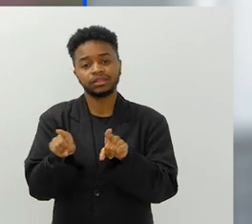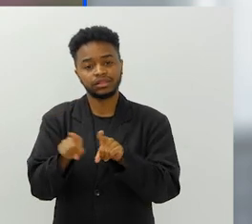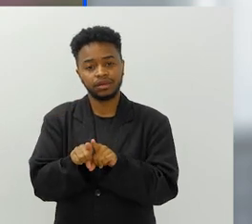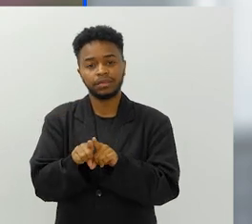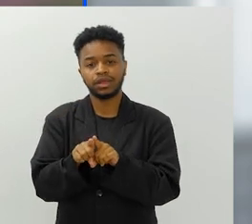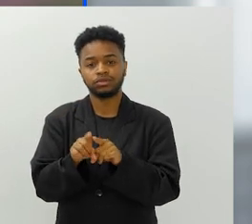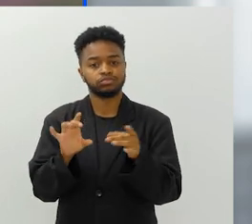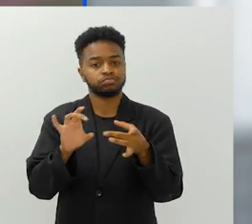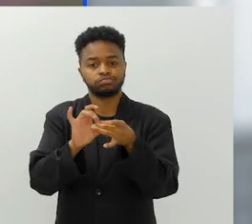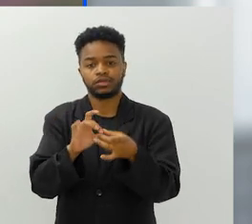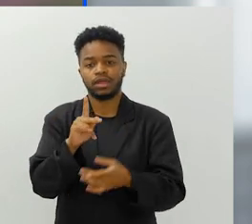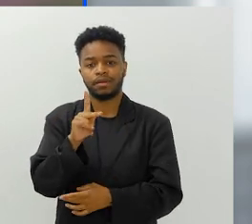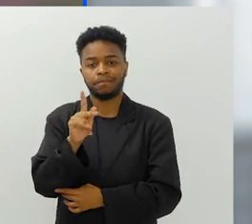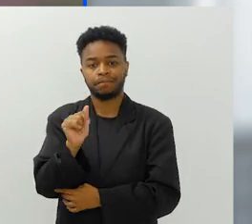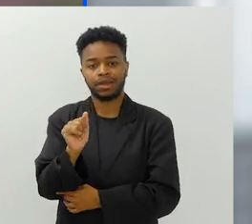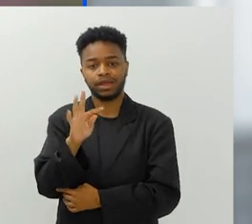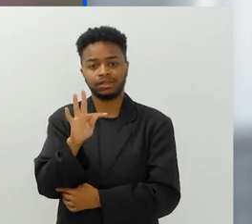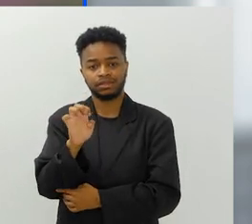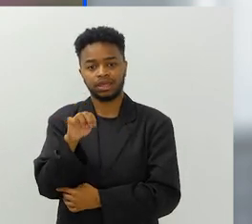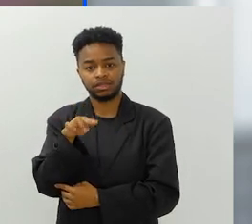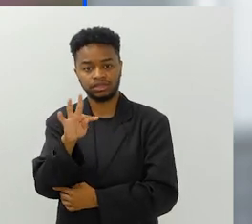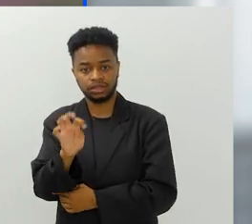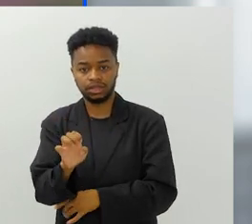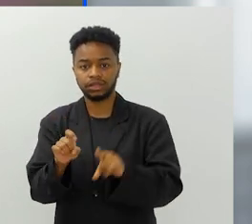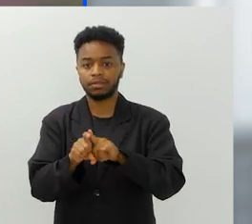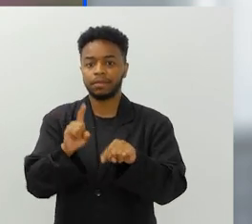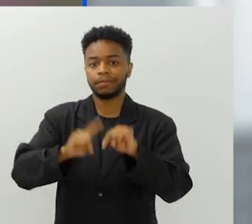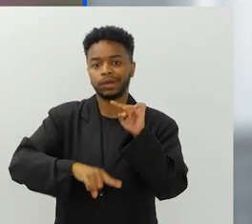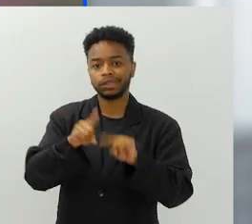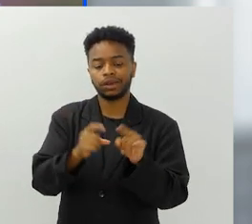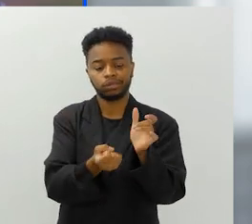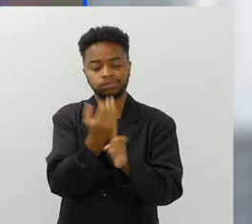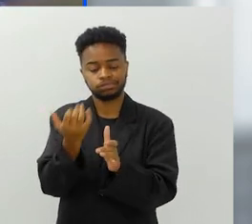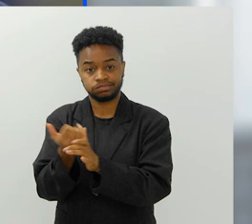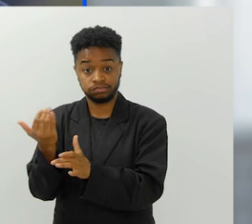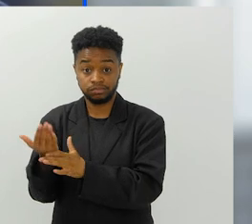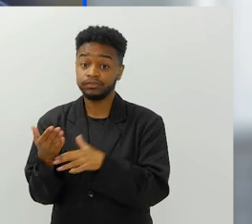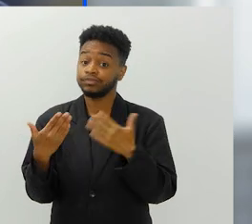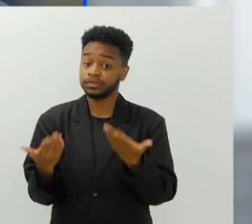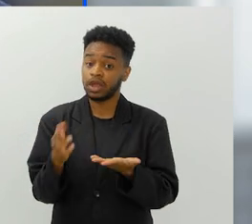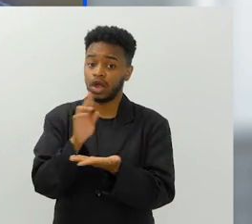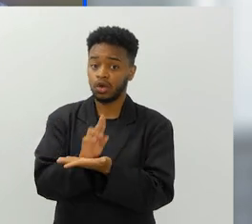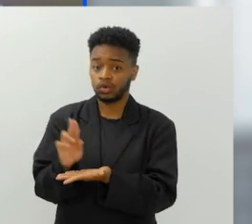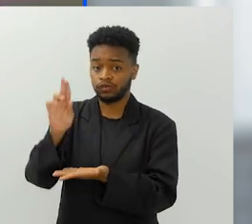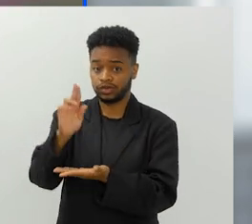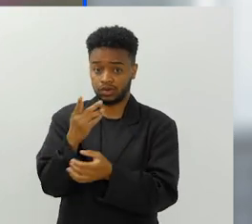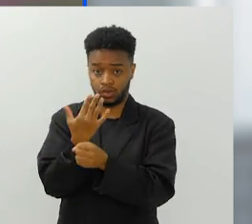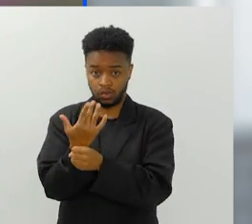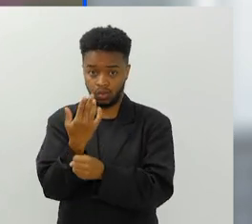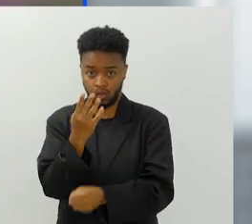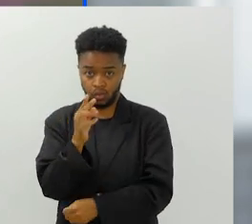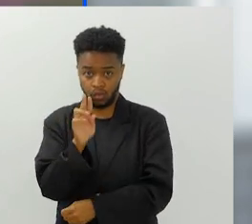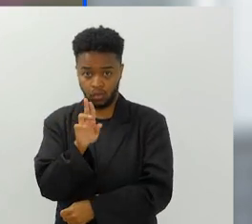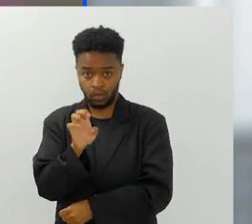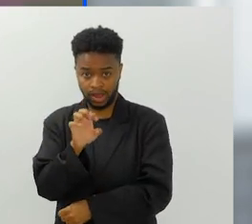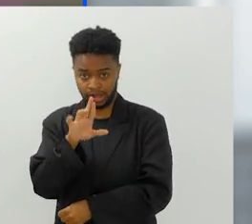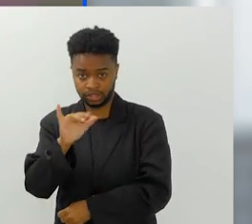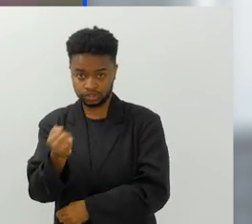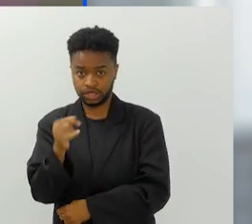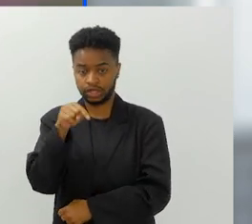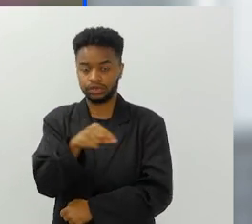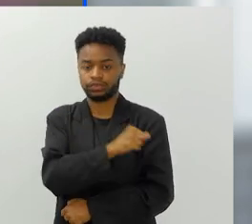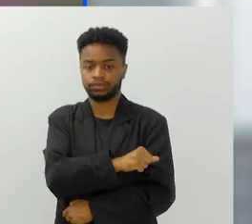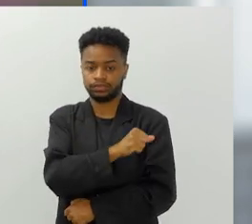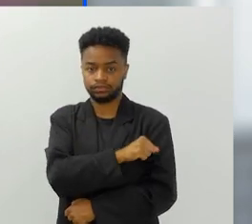ou até mesmo em termos de patentes e produtos gerados. No caso da Universidade do Estado do Rio de Janeiro,